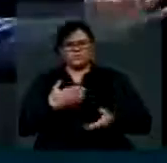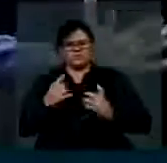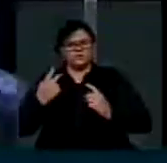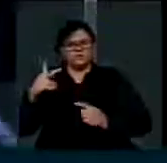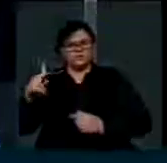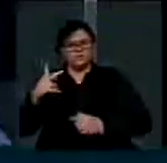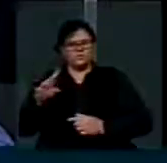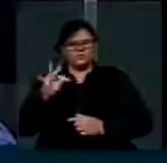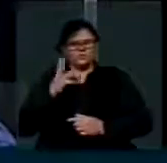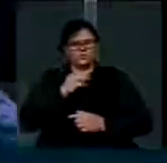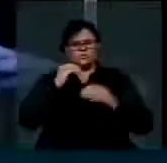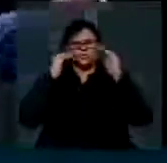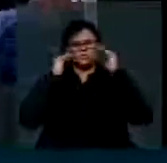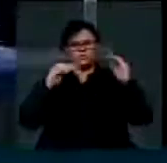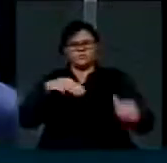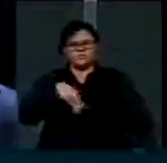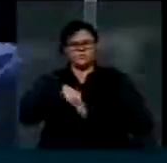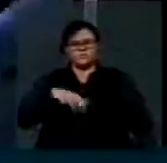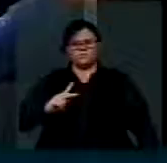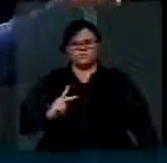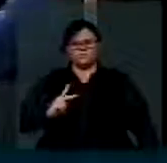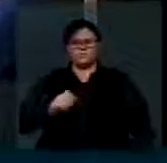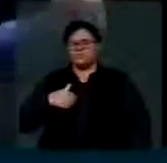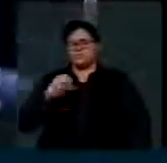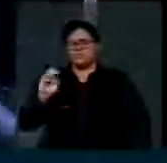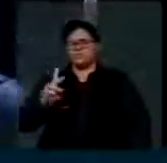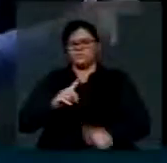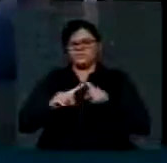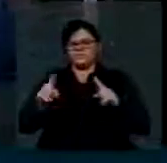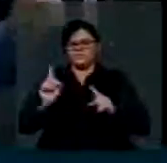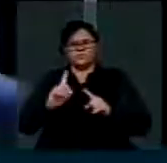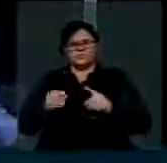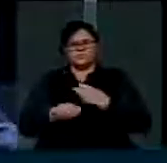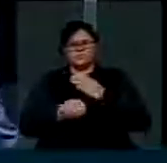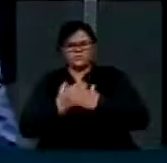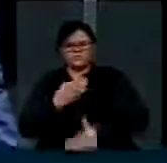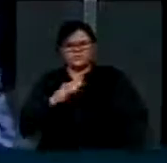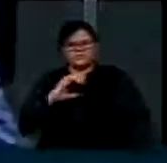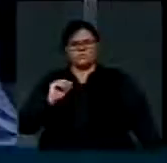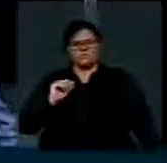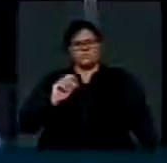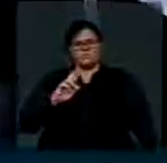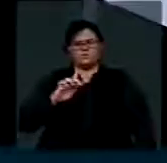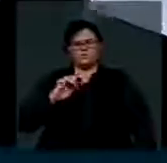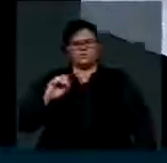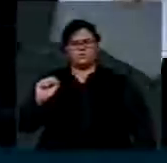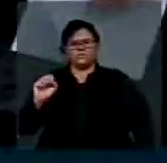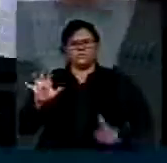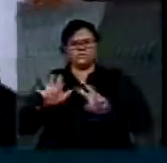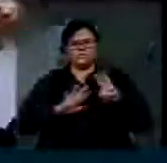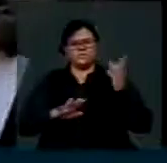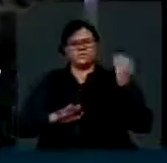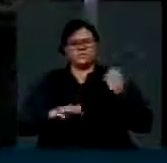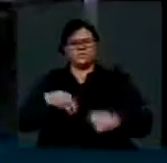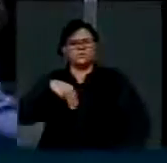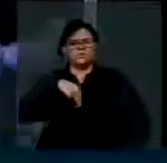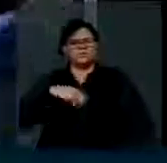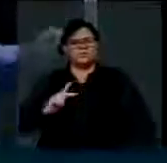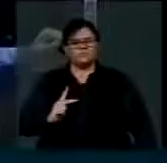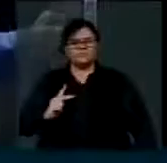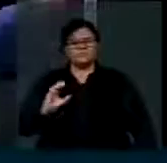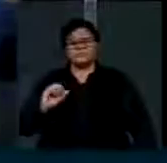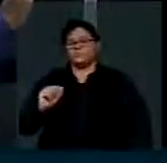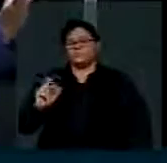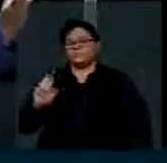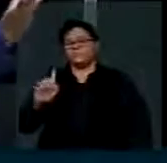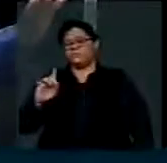respeito que temos ao Ministério Público, não teria criado 1.600 cargos, cargos altos, na semana passada, para o Ministério Público. E